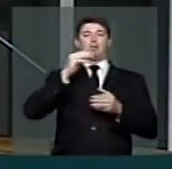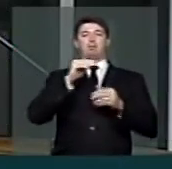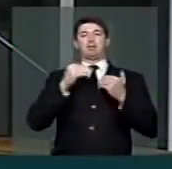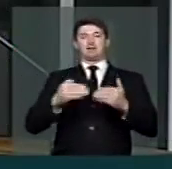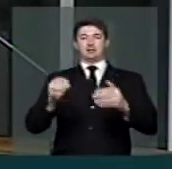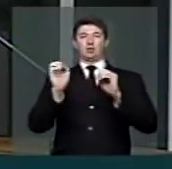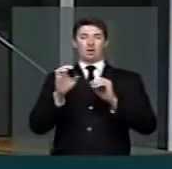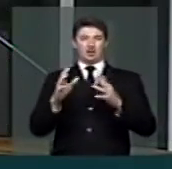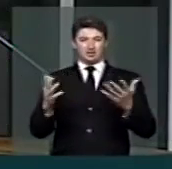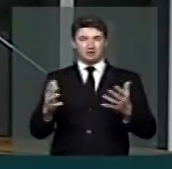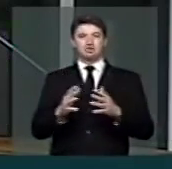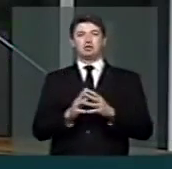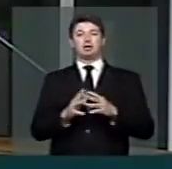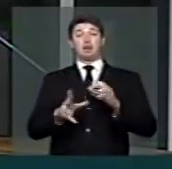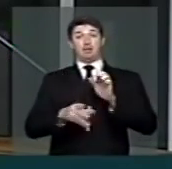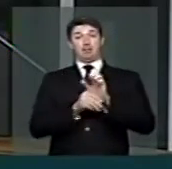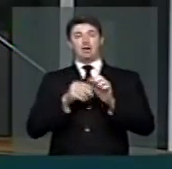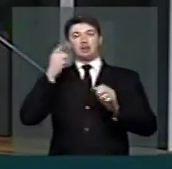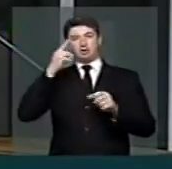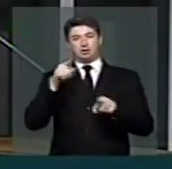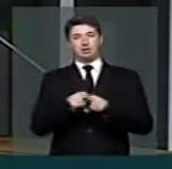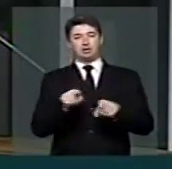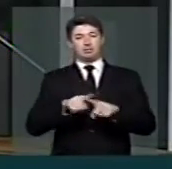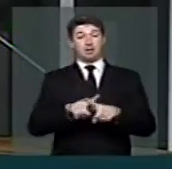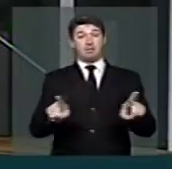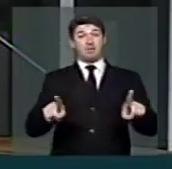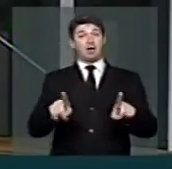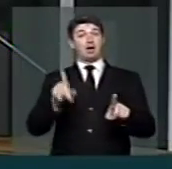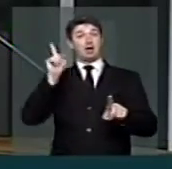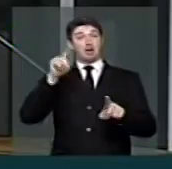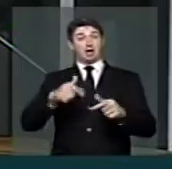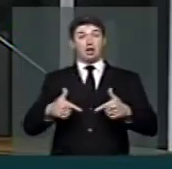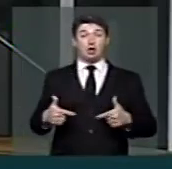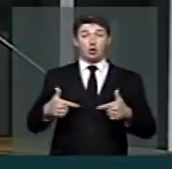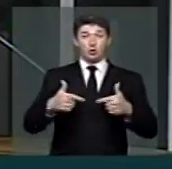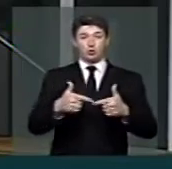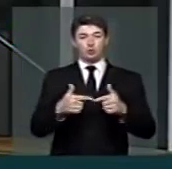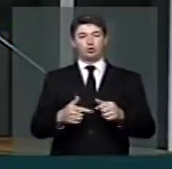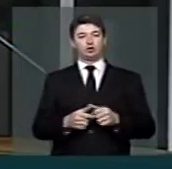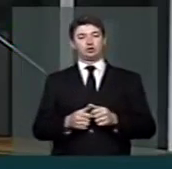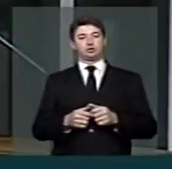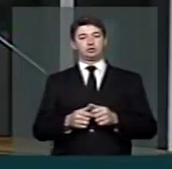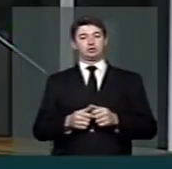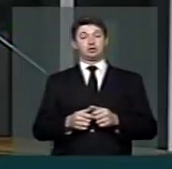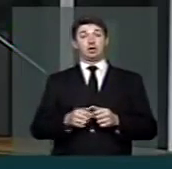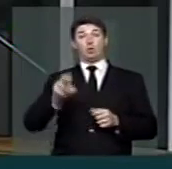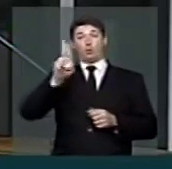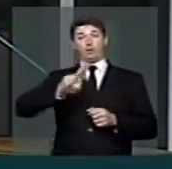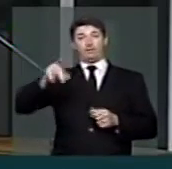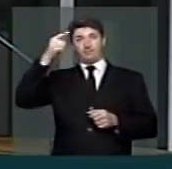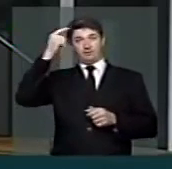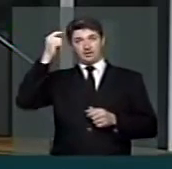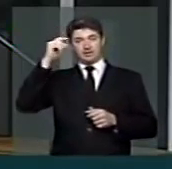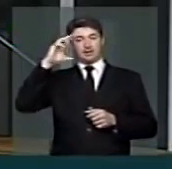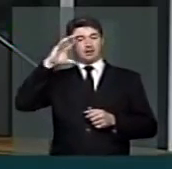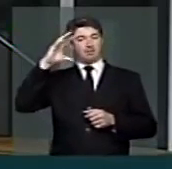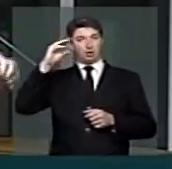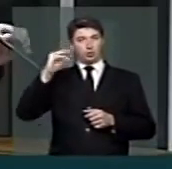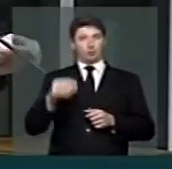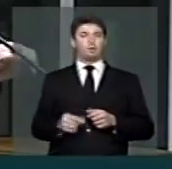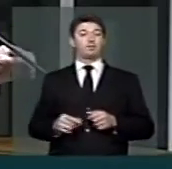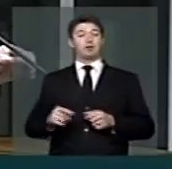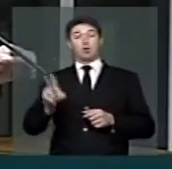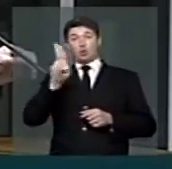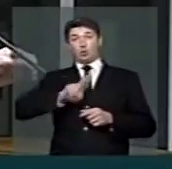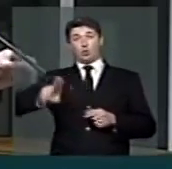Educação, através de emendas parlamentares, mas que são de mini iniciativa, que são as universidades da maturidade e